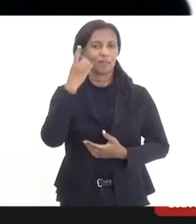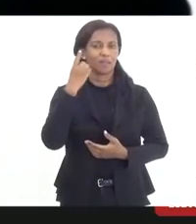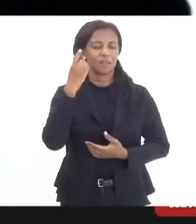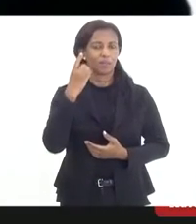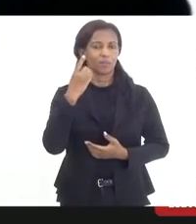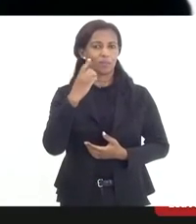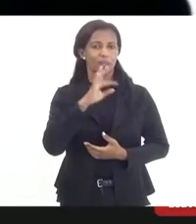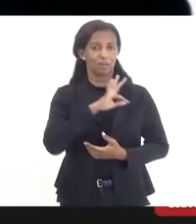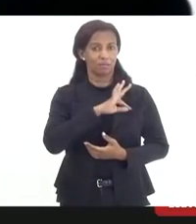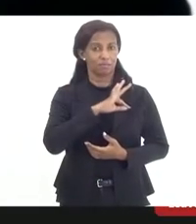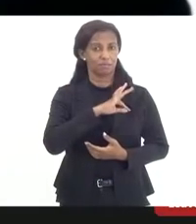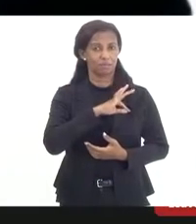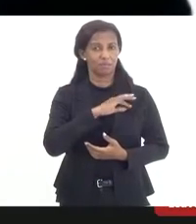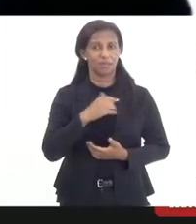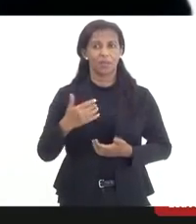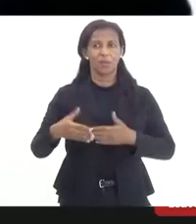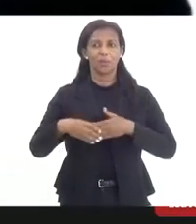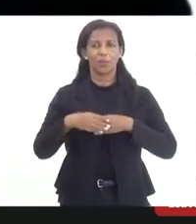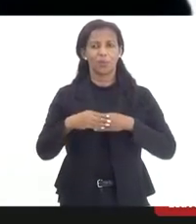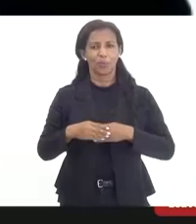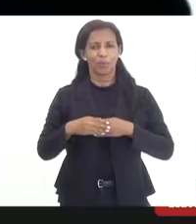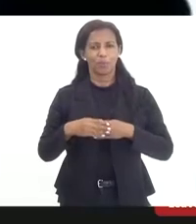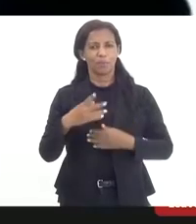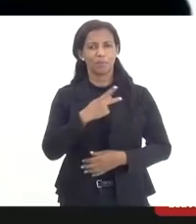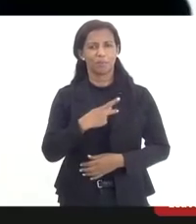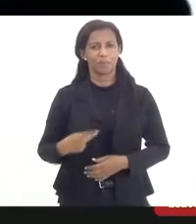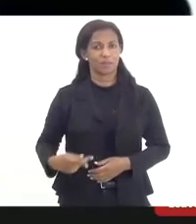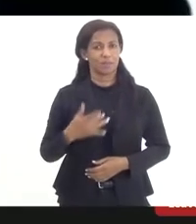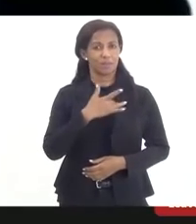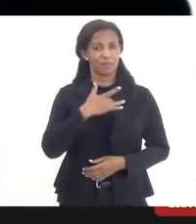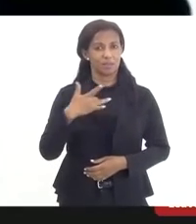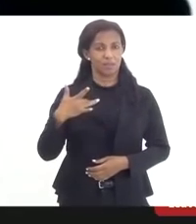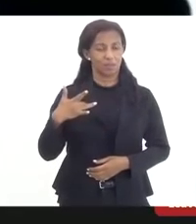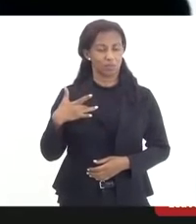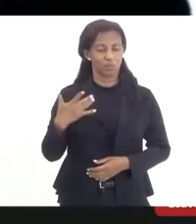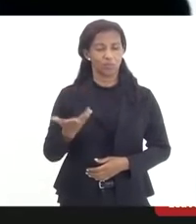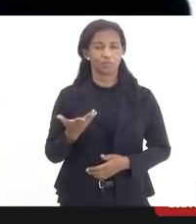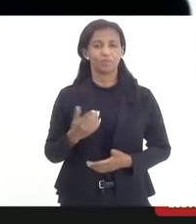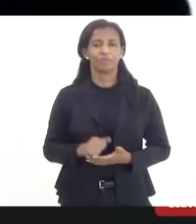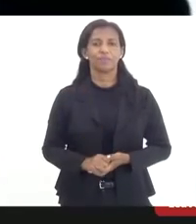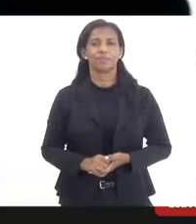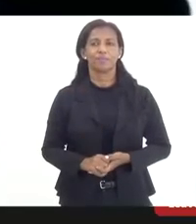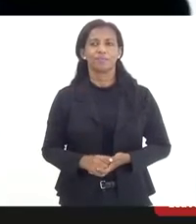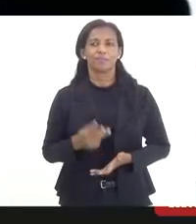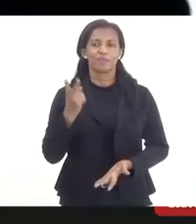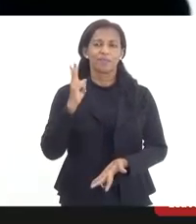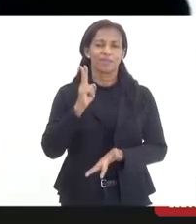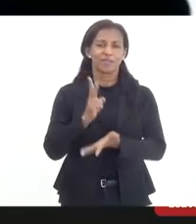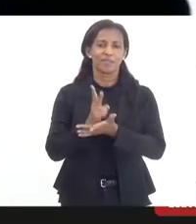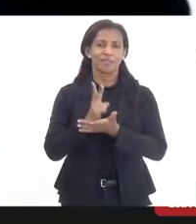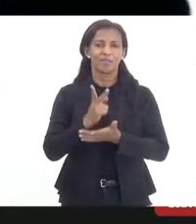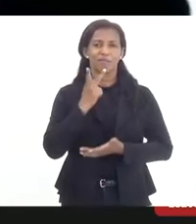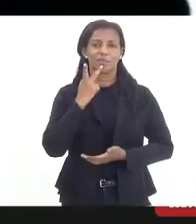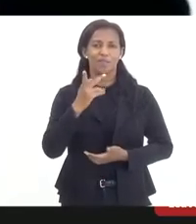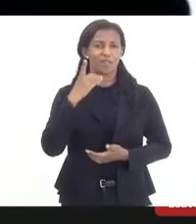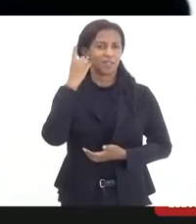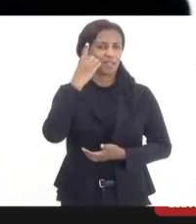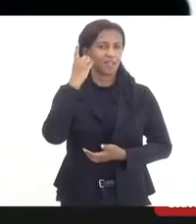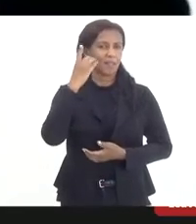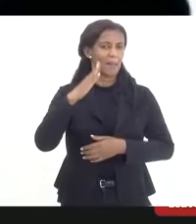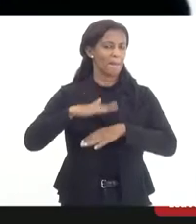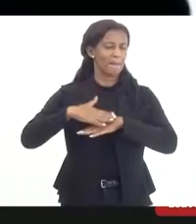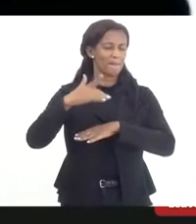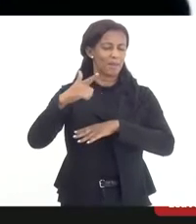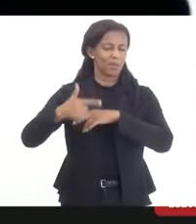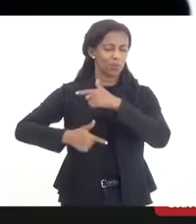Cumprimento a nossa querida presidente da Comissão da Saúde, deputada Marta Rocha, que eu sempre digo que é uma das deputadas mais